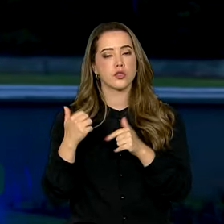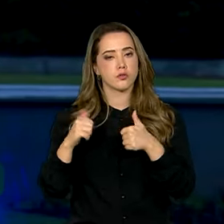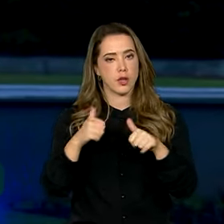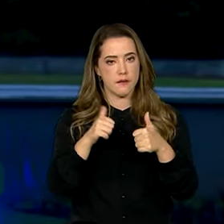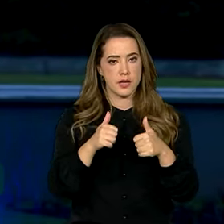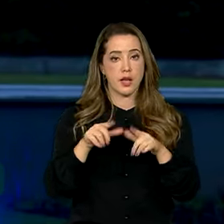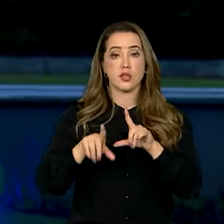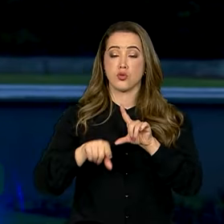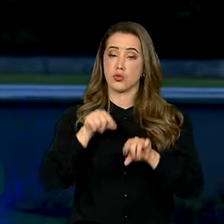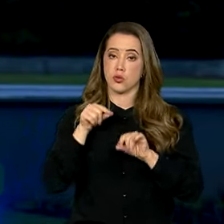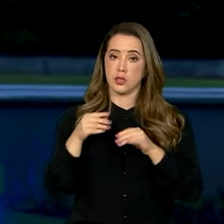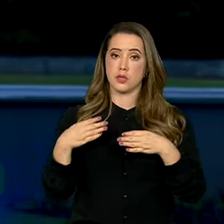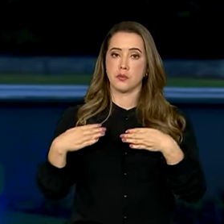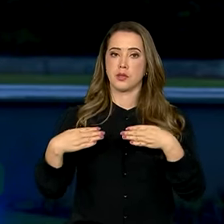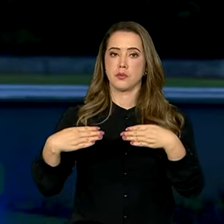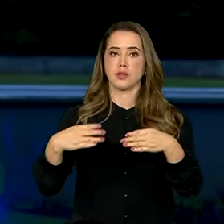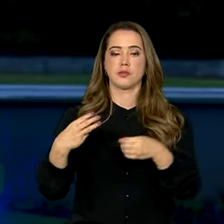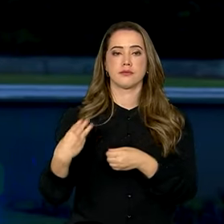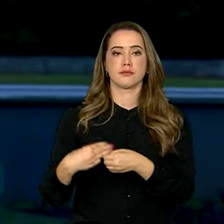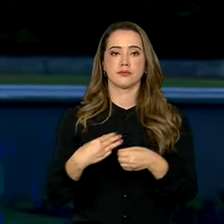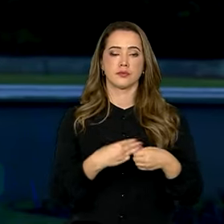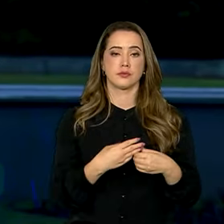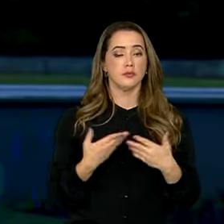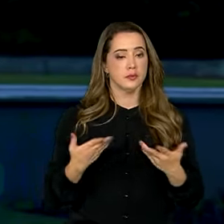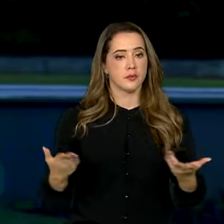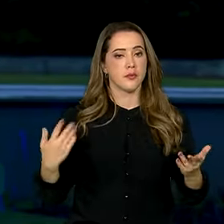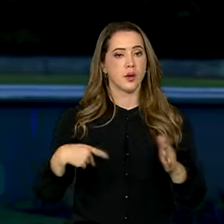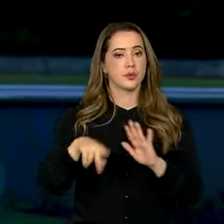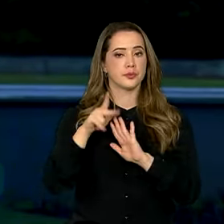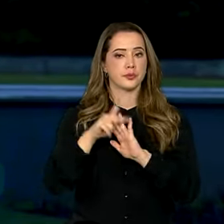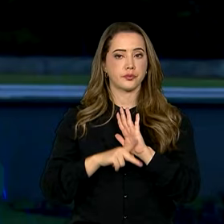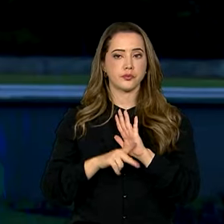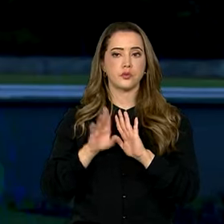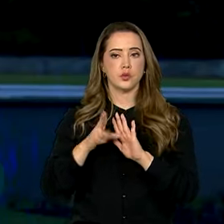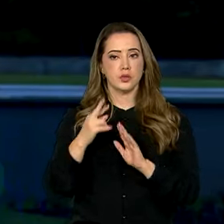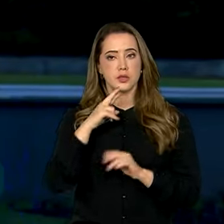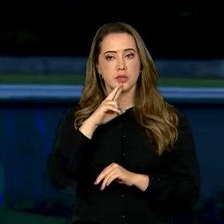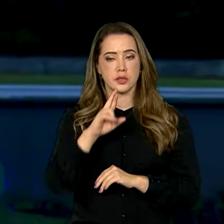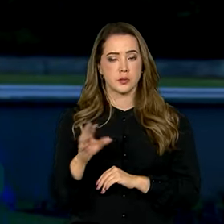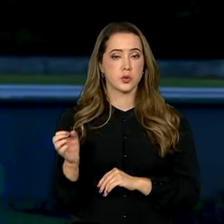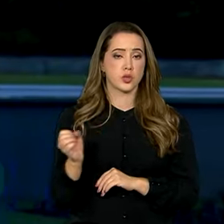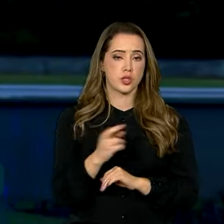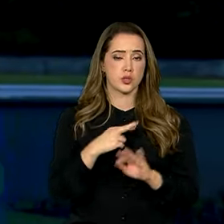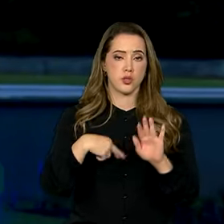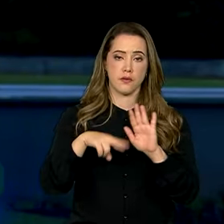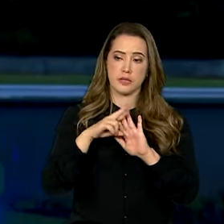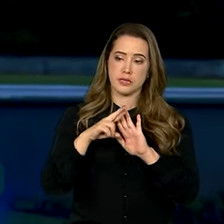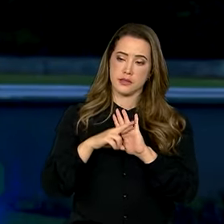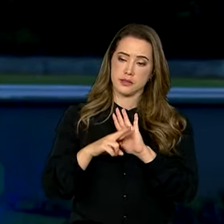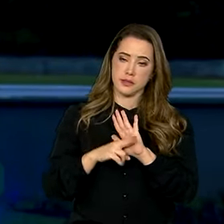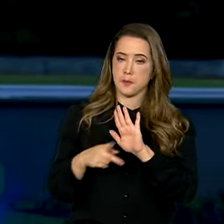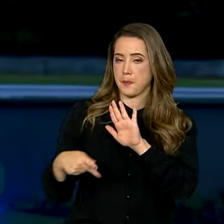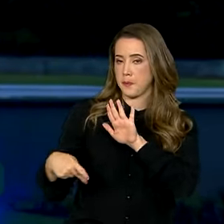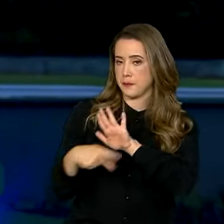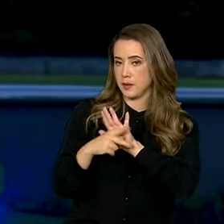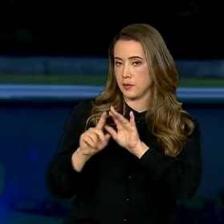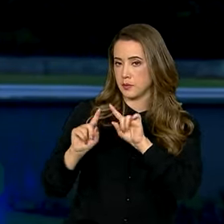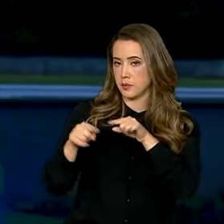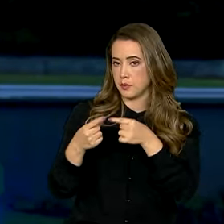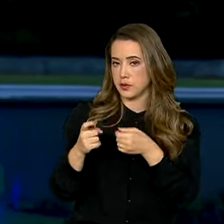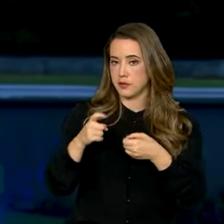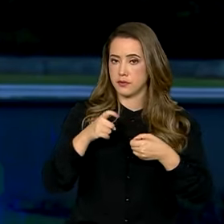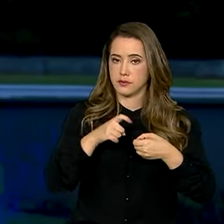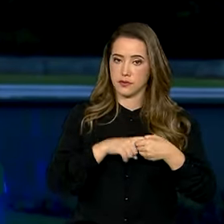selecionadas pelo Ministério das Cidades. Os projetos atendem às novas regras estabelecidas após a